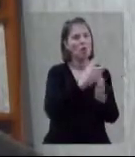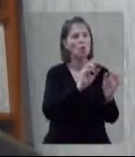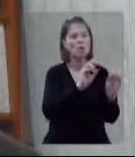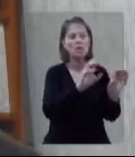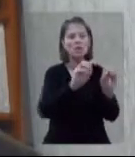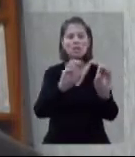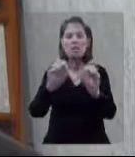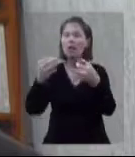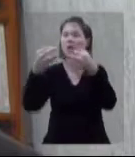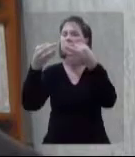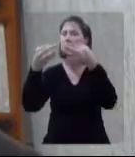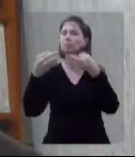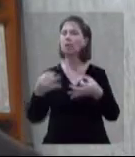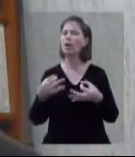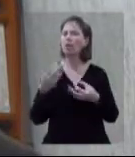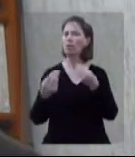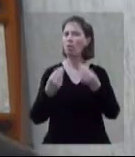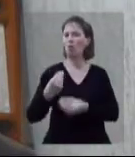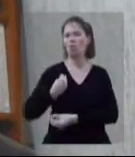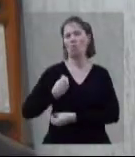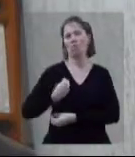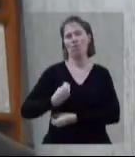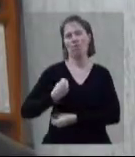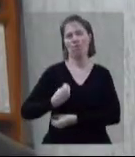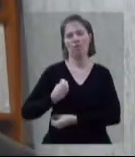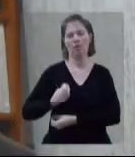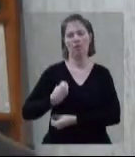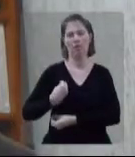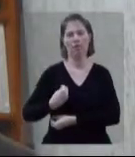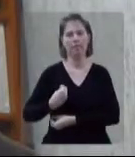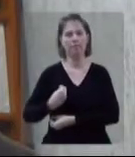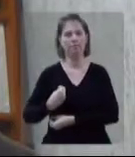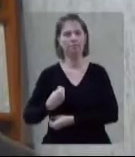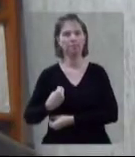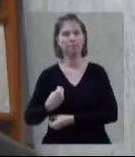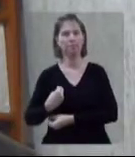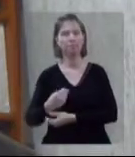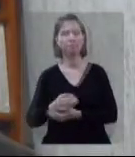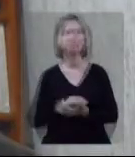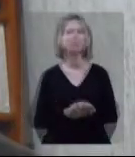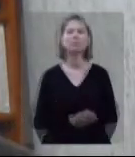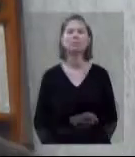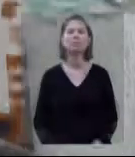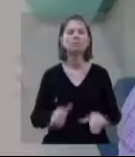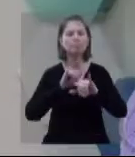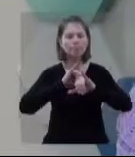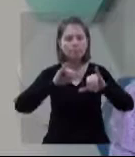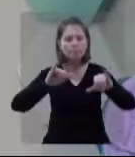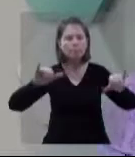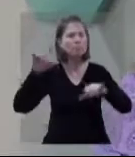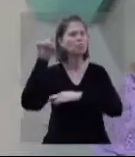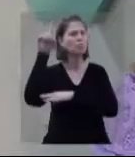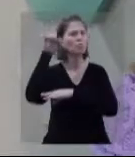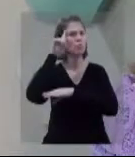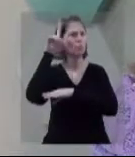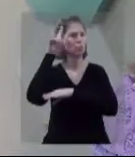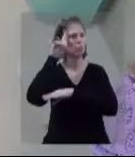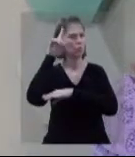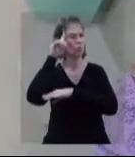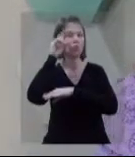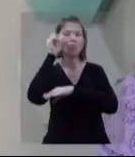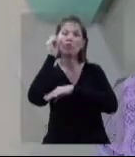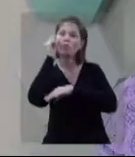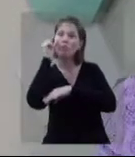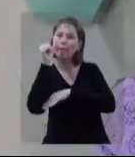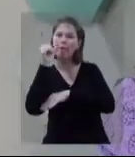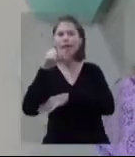e ensinar a maneira certa de viver. Segundo Timóteo 3,16. E o Revista CPT vai